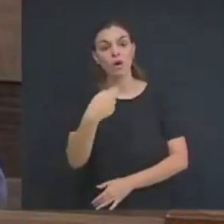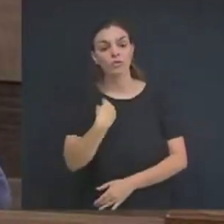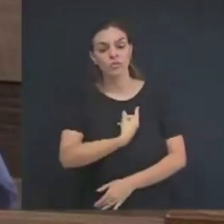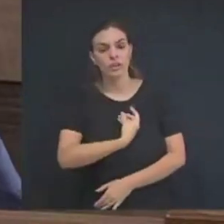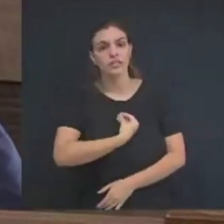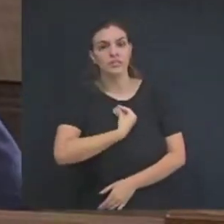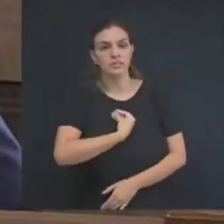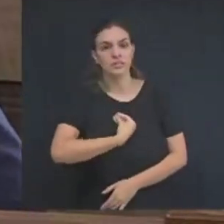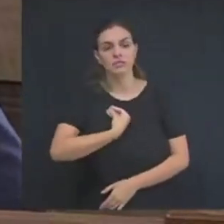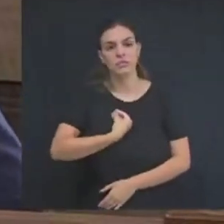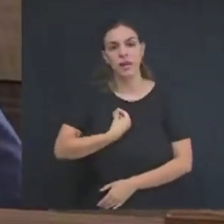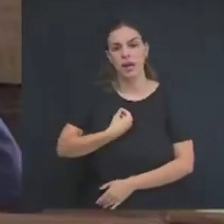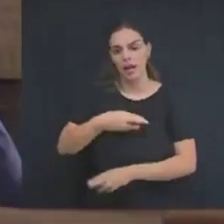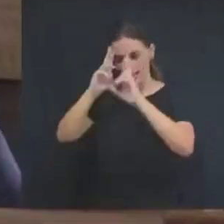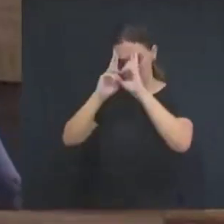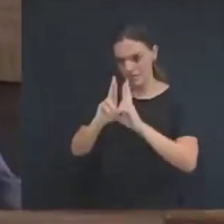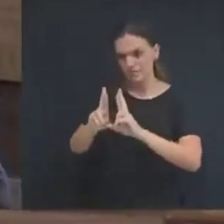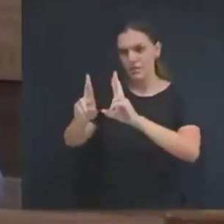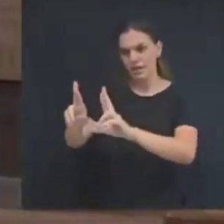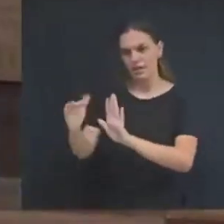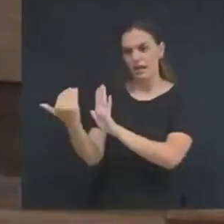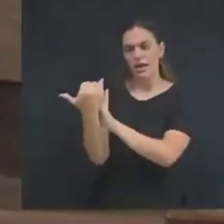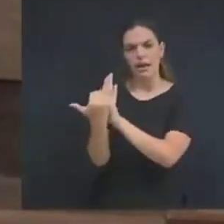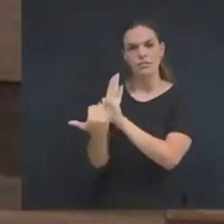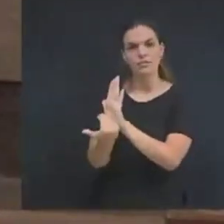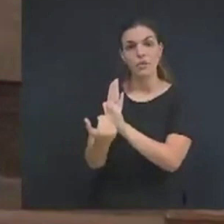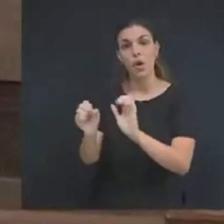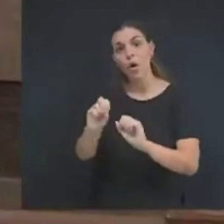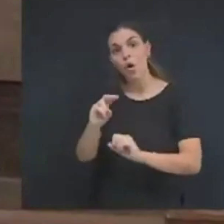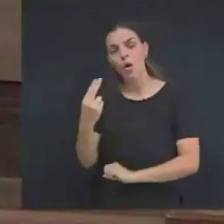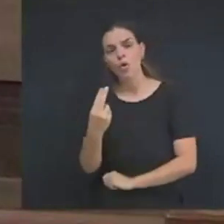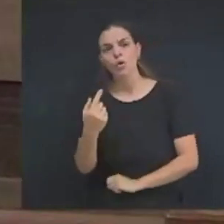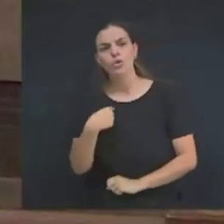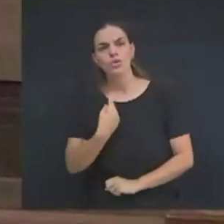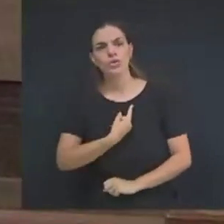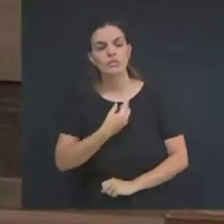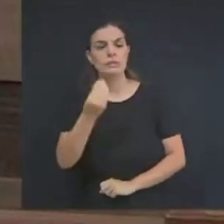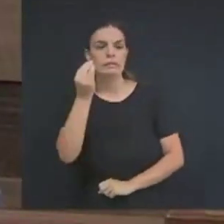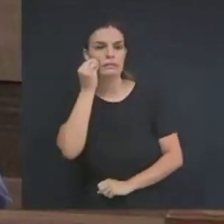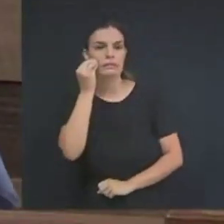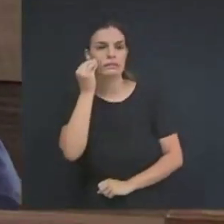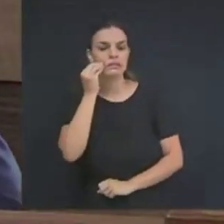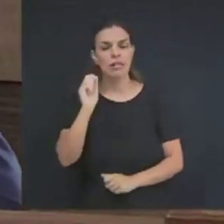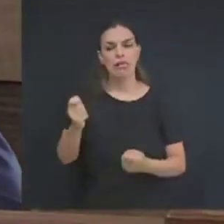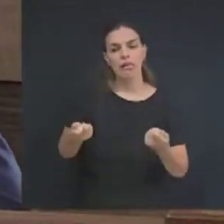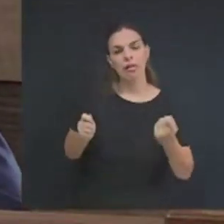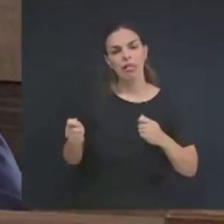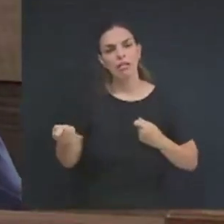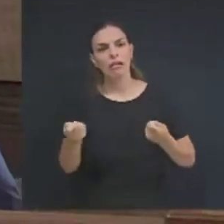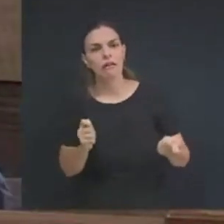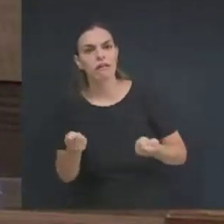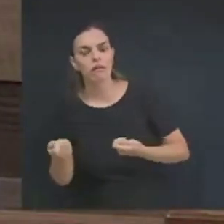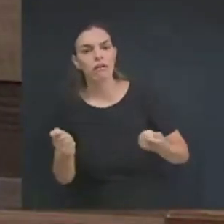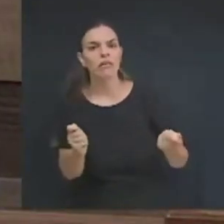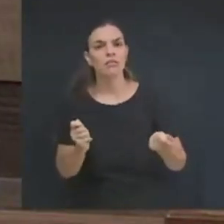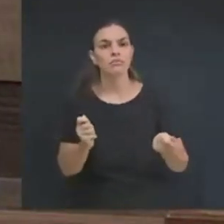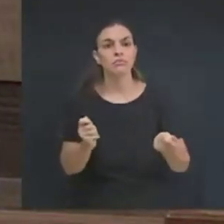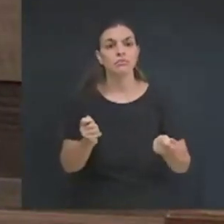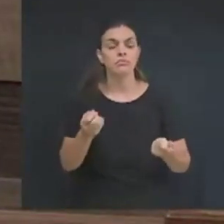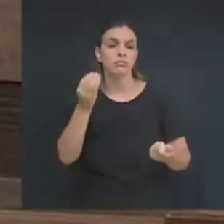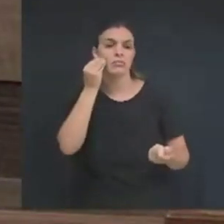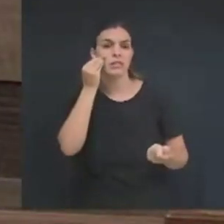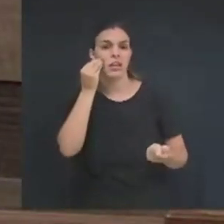respeitar e atender aquilo que a Constituição diz, ou nós vamos manobrar, a partir de tentativas vãs, no meu modo de ver,